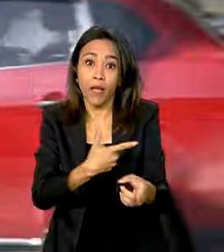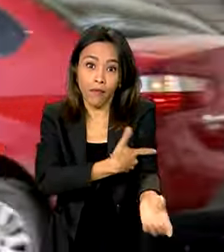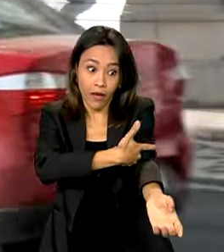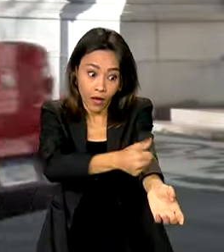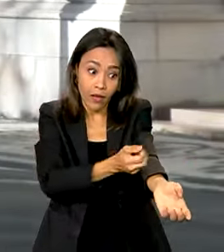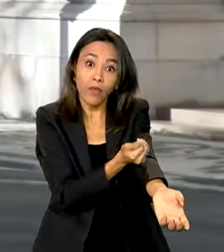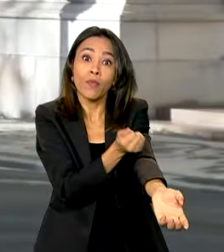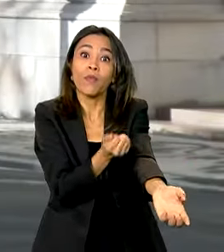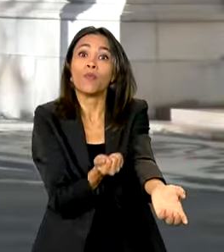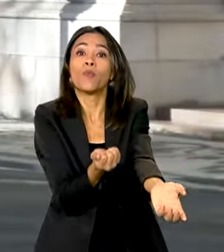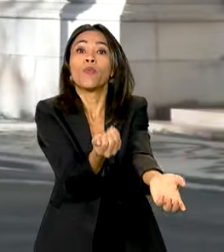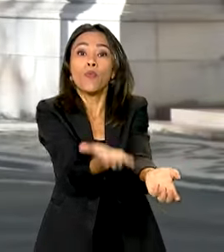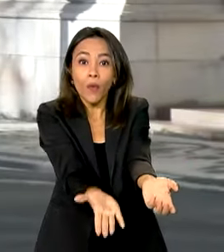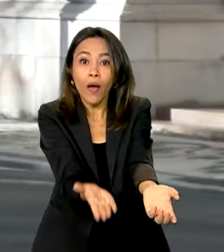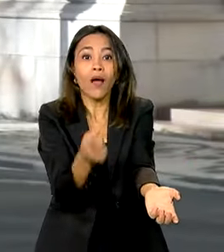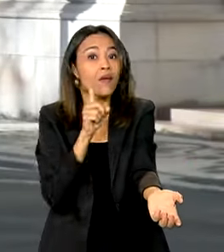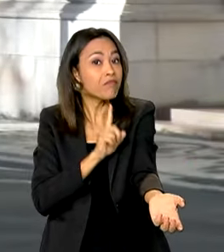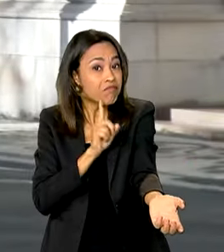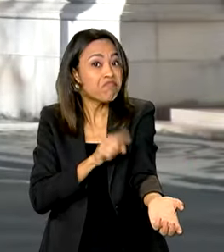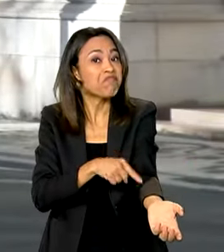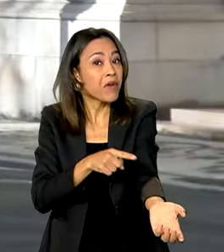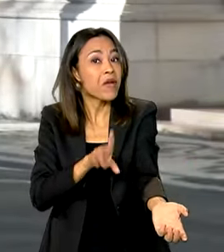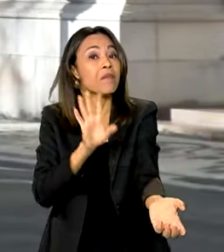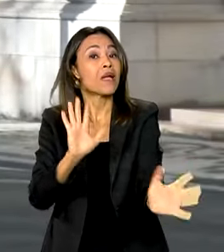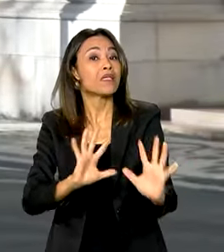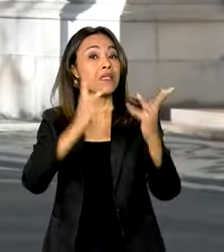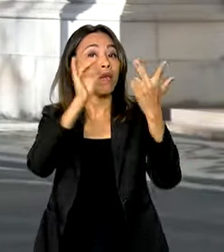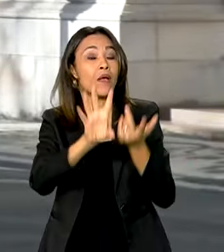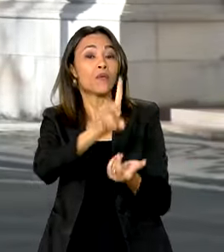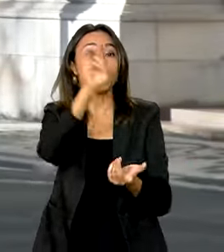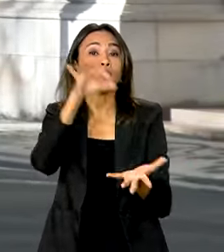grupo hospitalar Conceição para celebrar o Dia Mundial do Doador de Sangue.